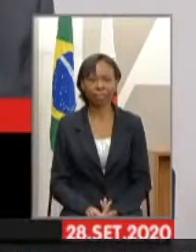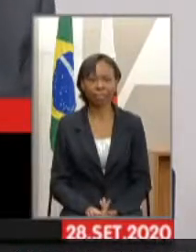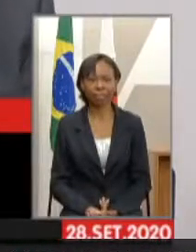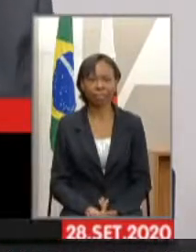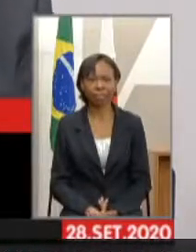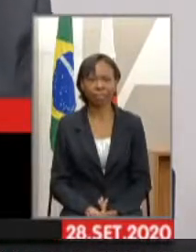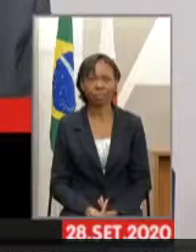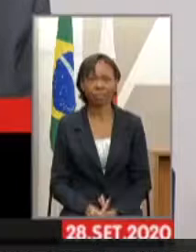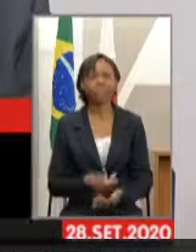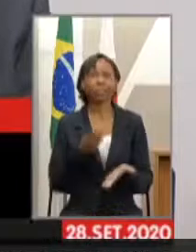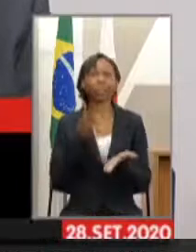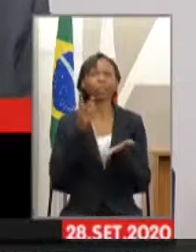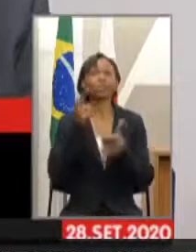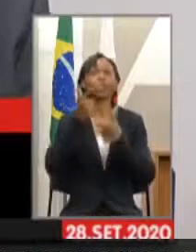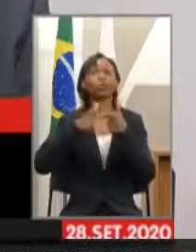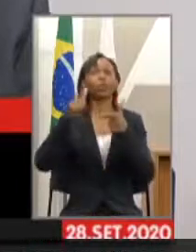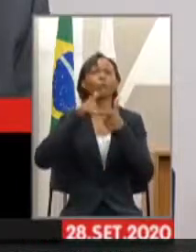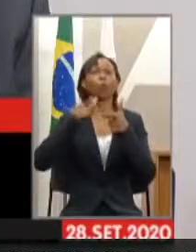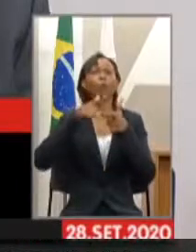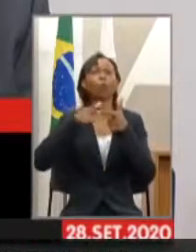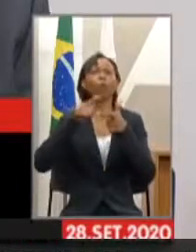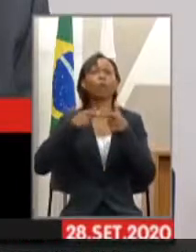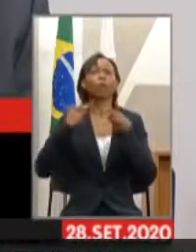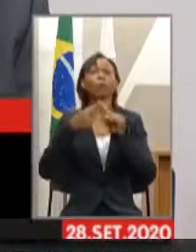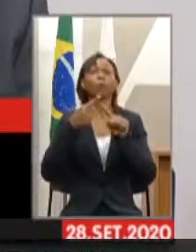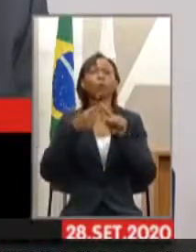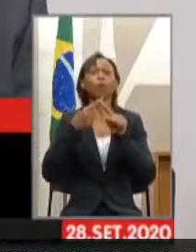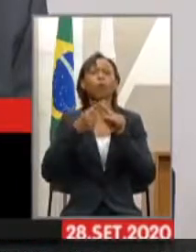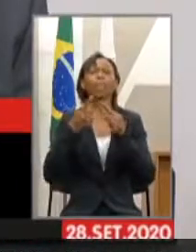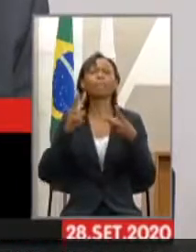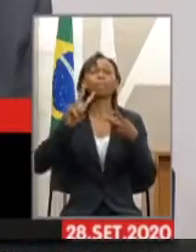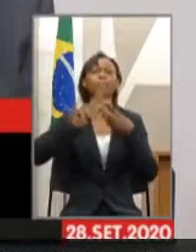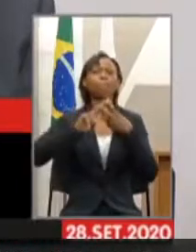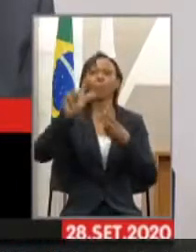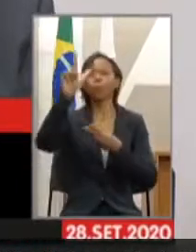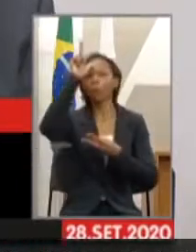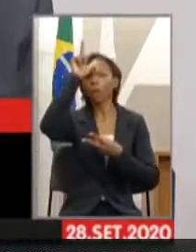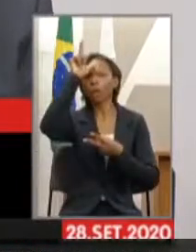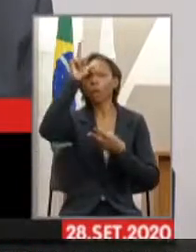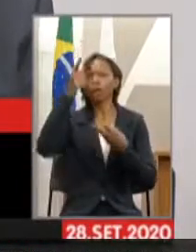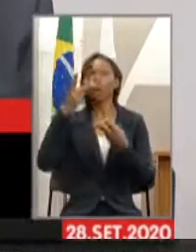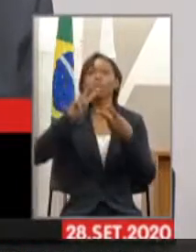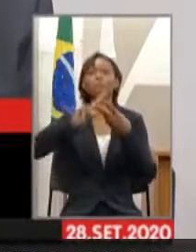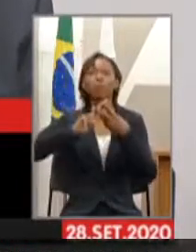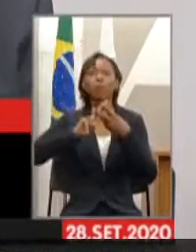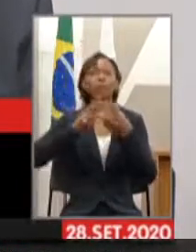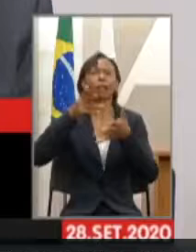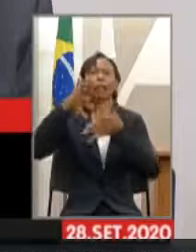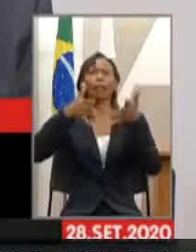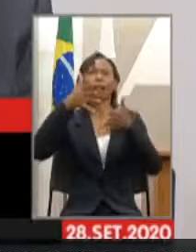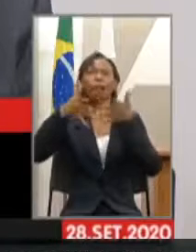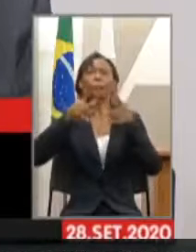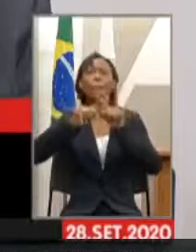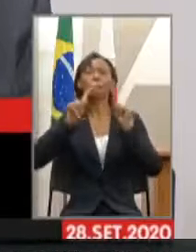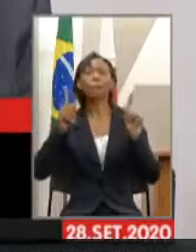Nós continuamos com o problema aqui de que a intérprete não está conseguindo ver o Antônio. Ele já falou, mas não conseguiu